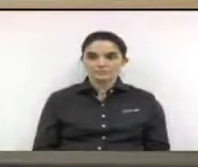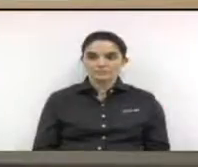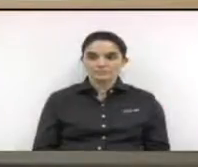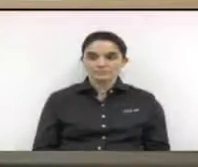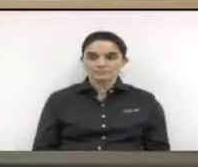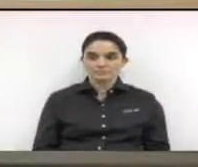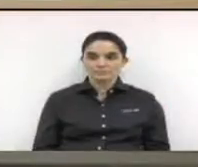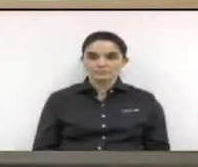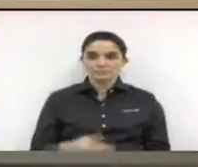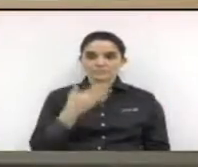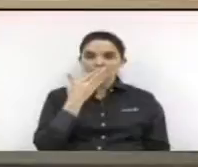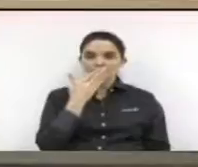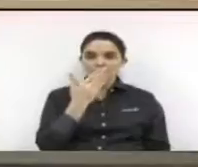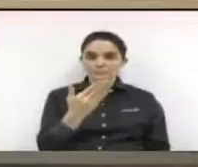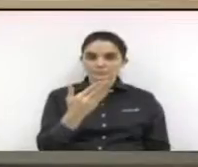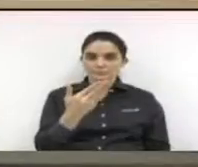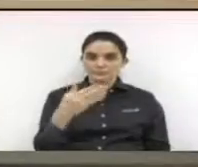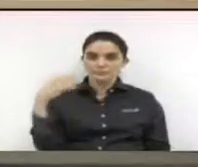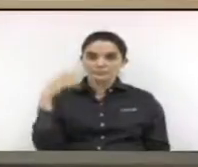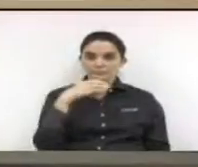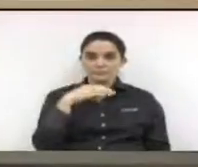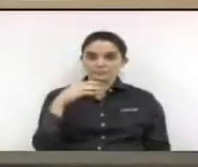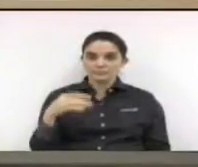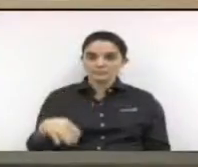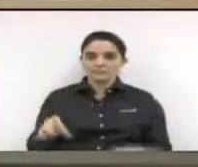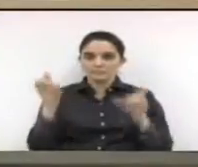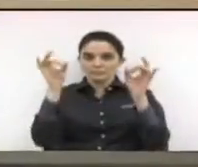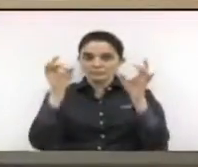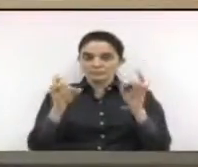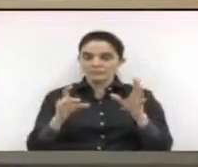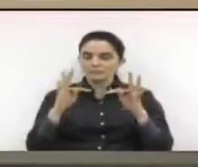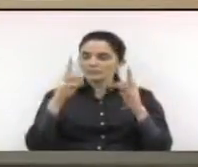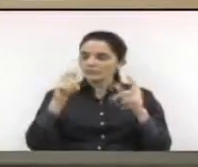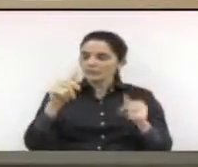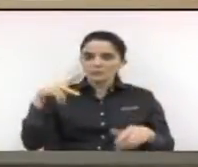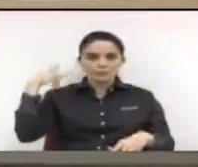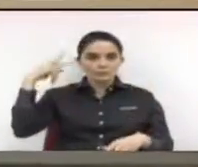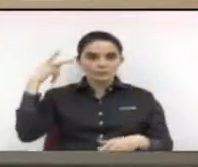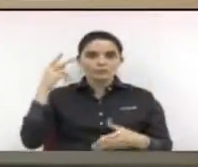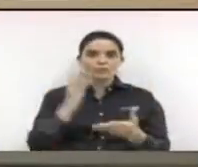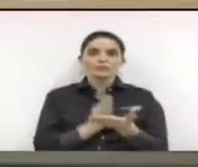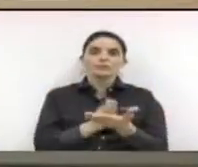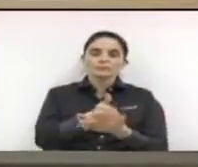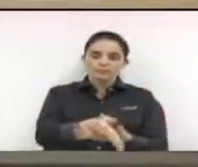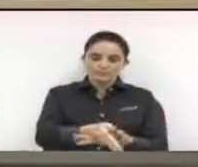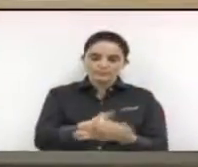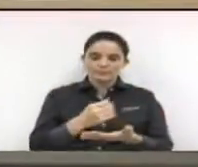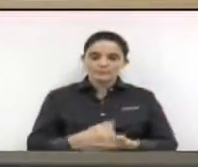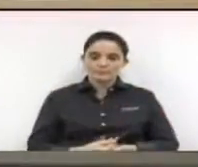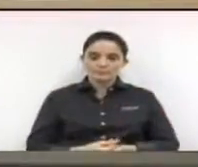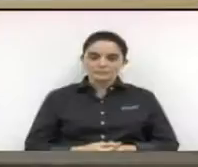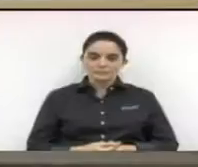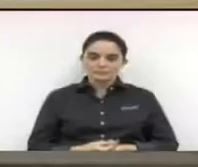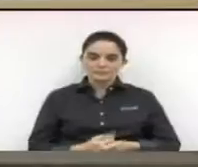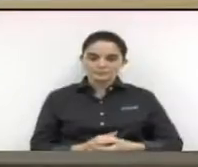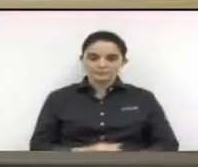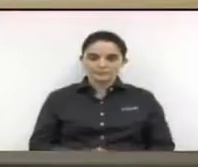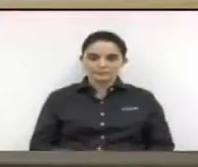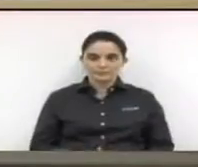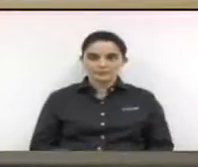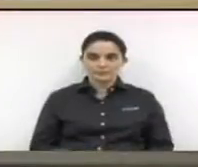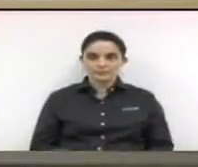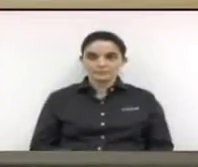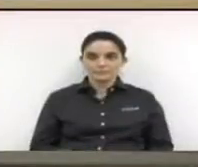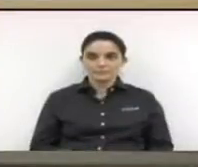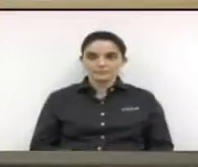o requerimento de urgência especial foi aprovado por todos os vereadores presentes no plenário a